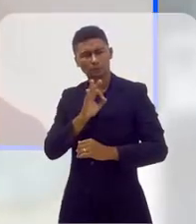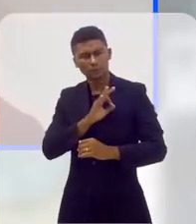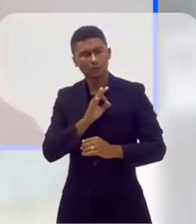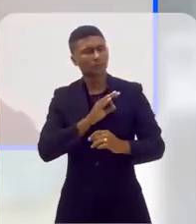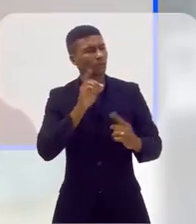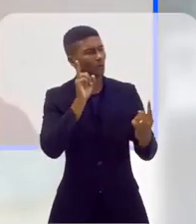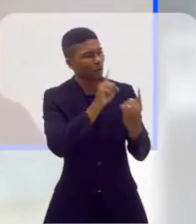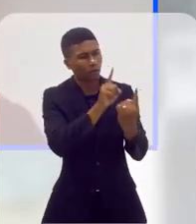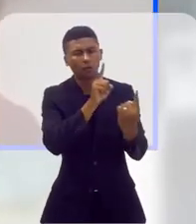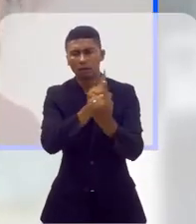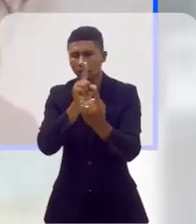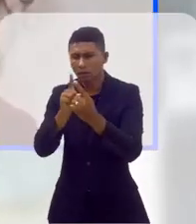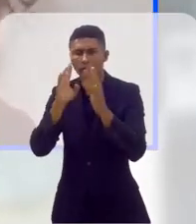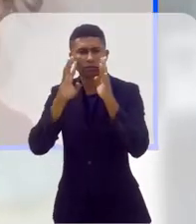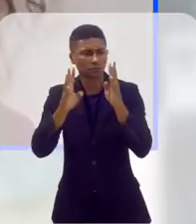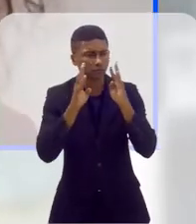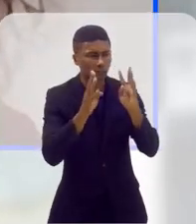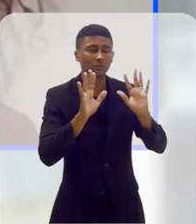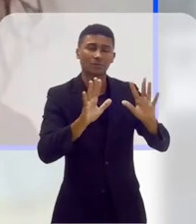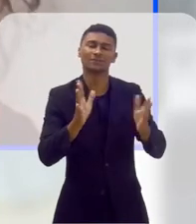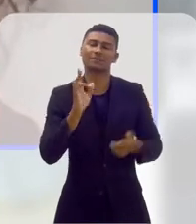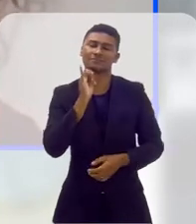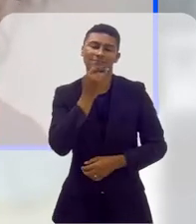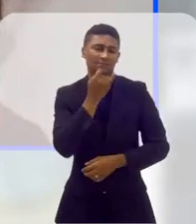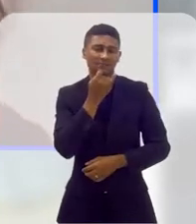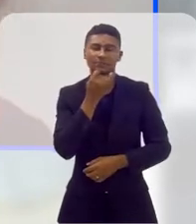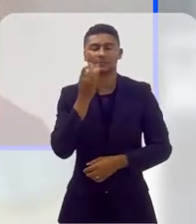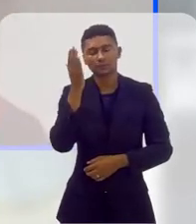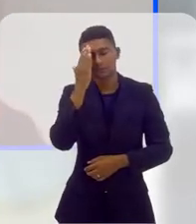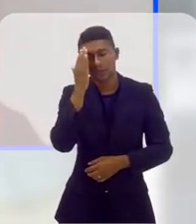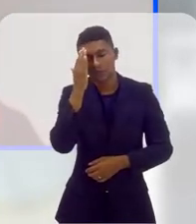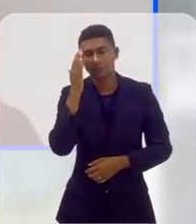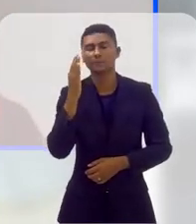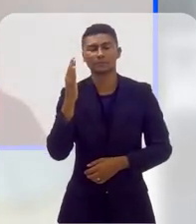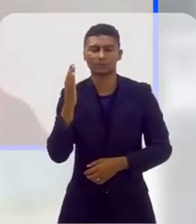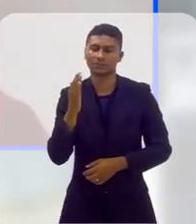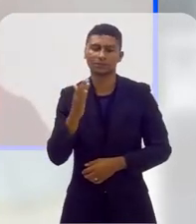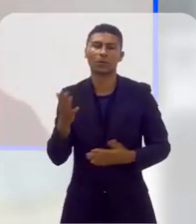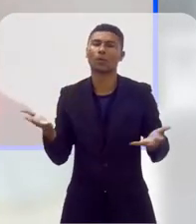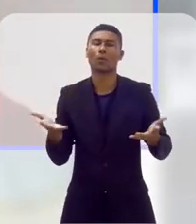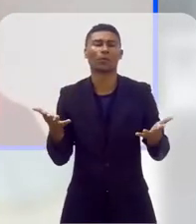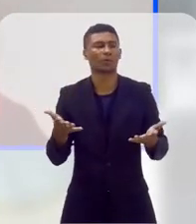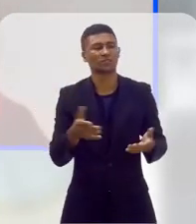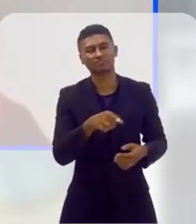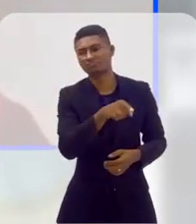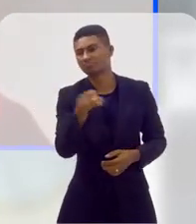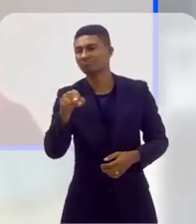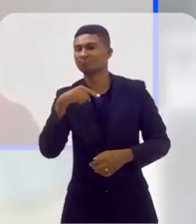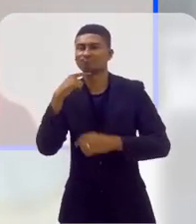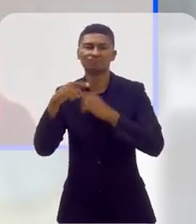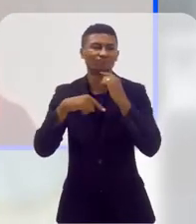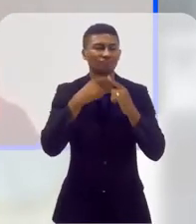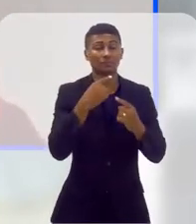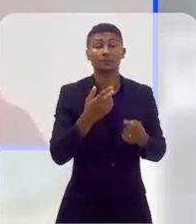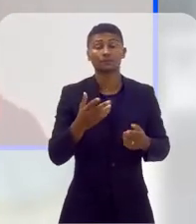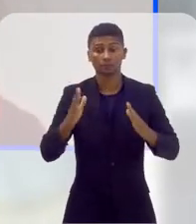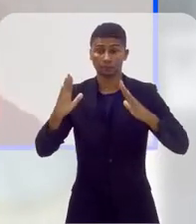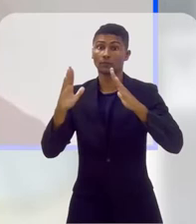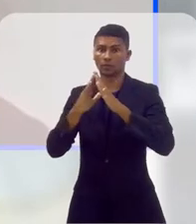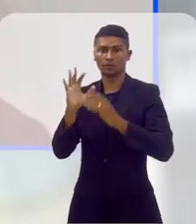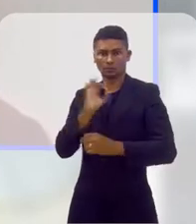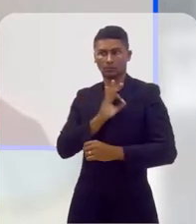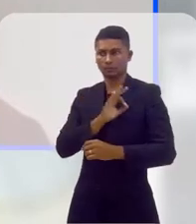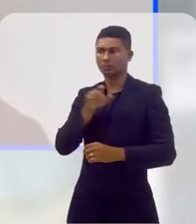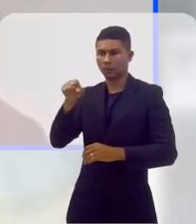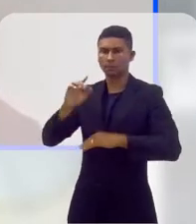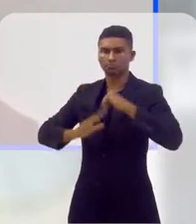LGBTQIA+. Contudo, infelizmente, a gente sabe que isso ainda não acontece. Então, se existe uma delegacia de excelência, é